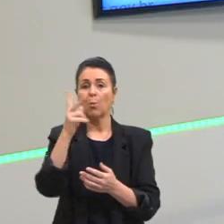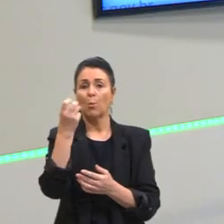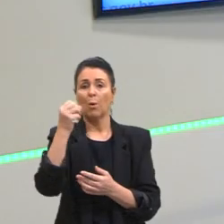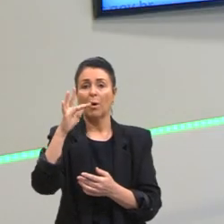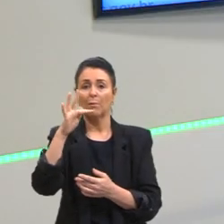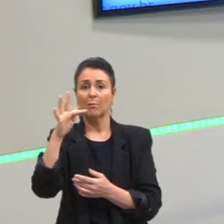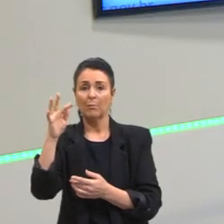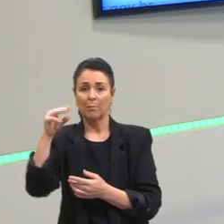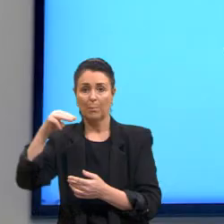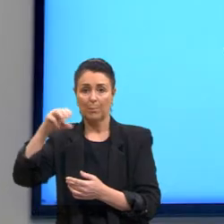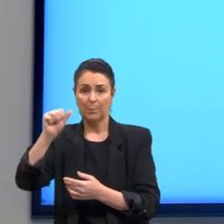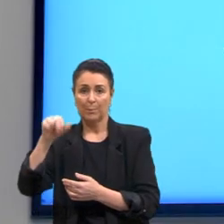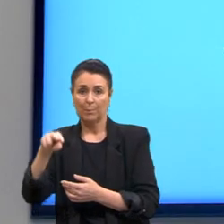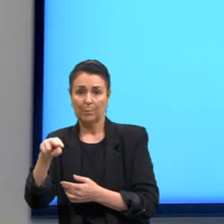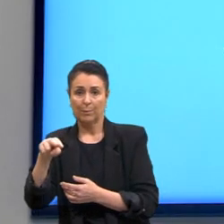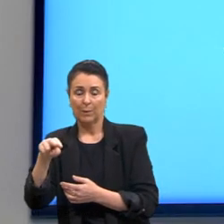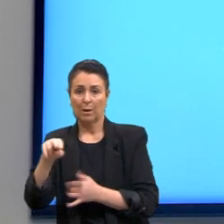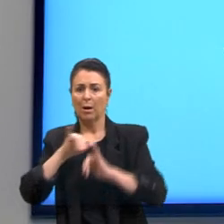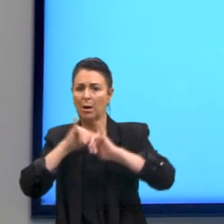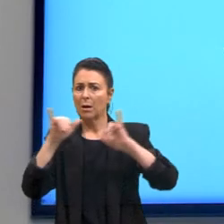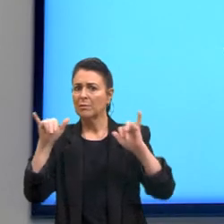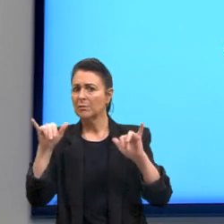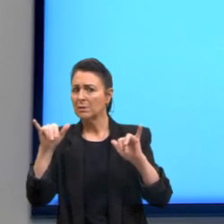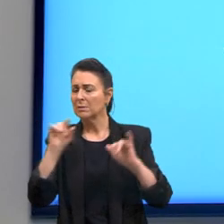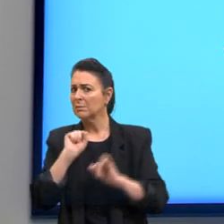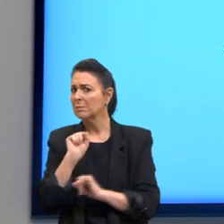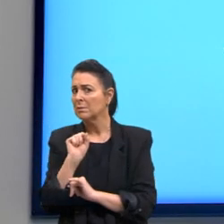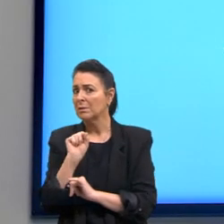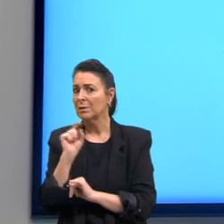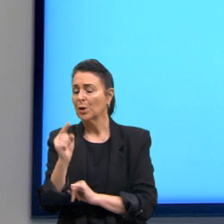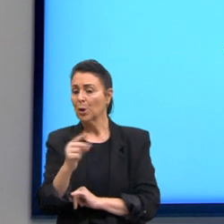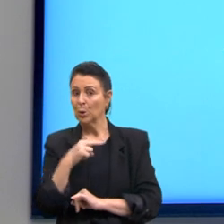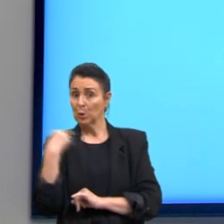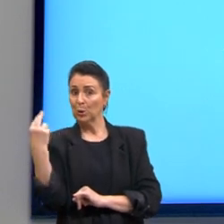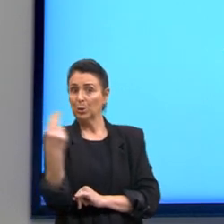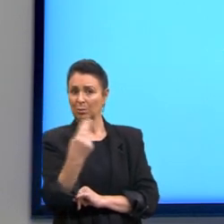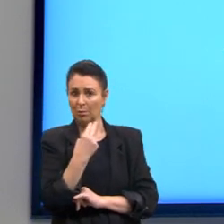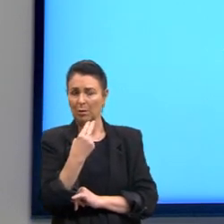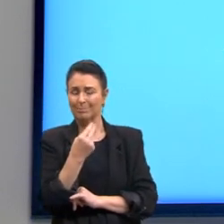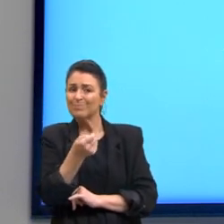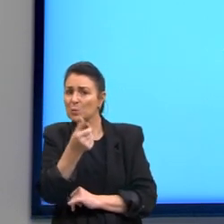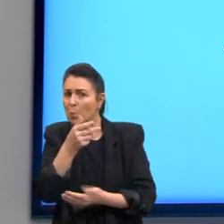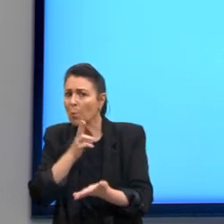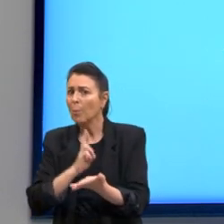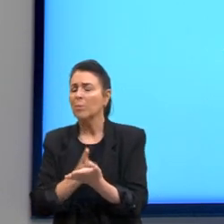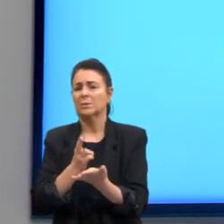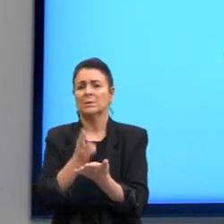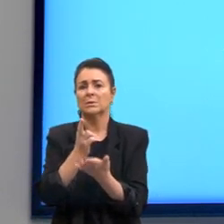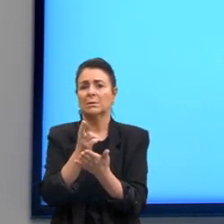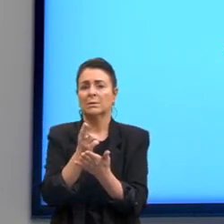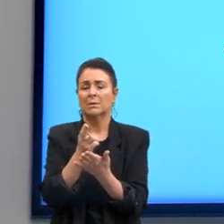ele vai falar o seguinte, que nós, a maioria das vezes, ou muitas vezes, inconscientemente,